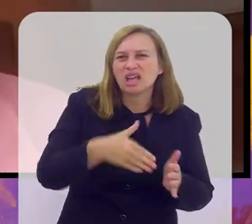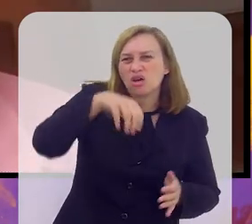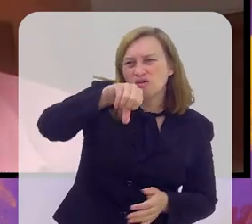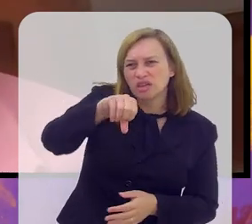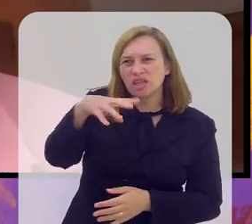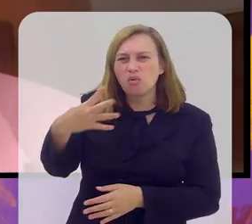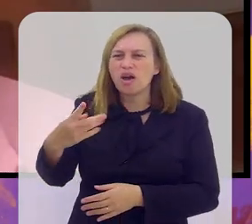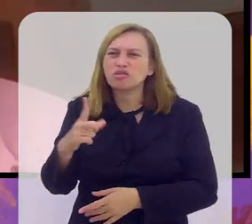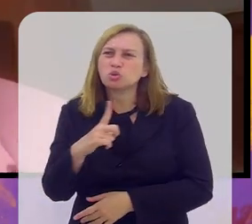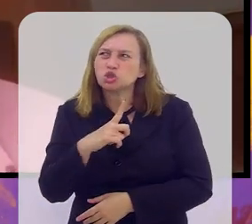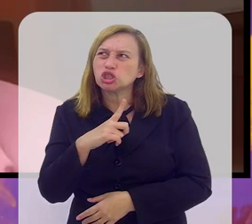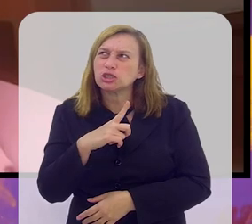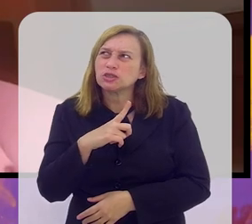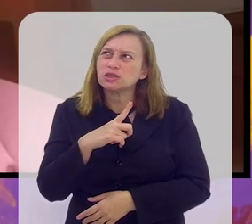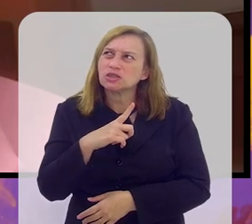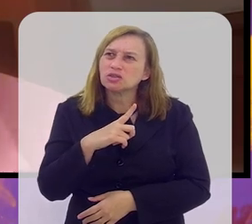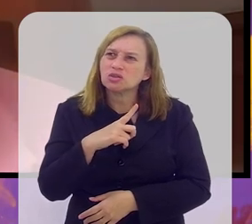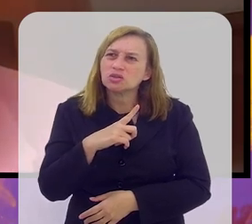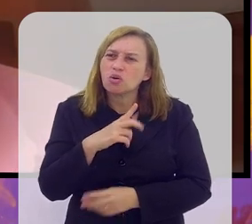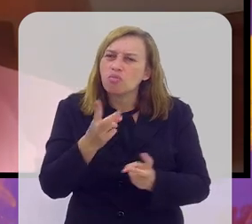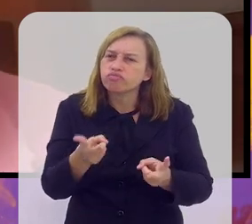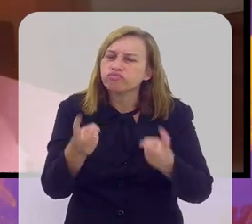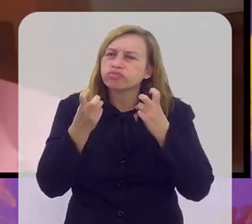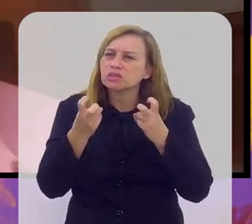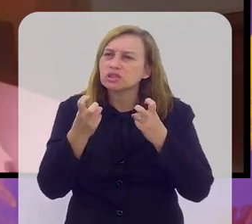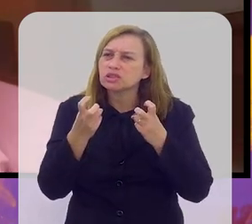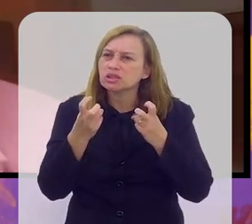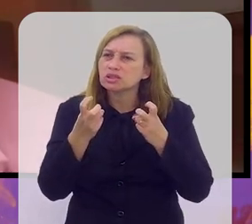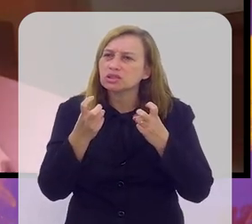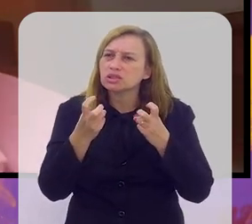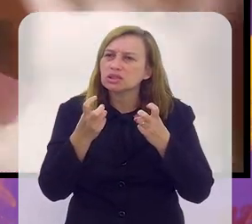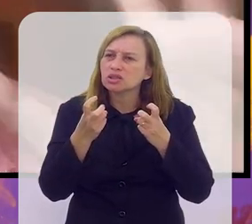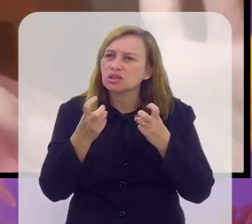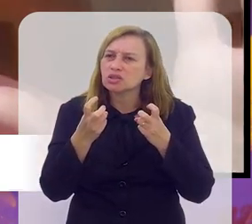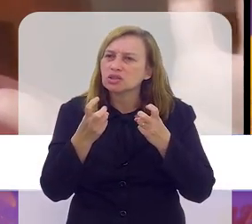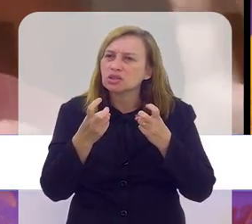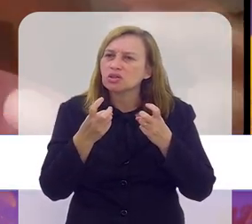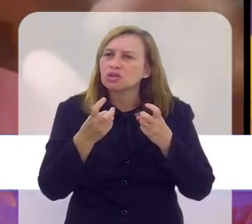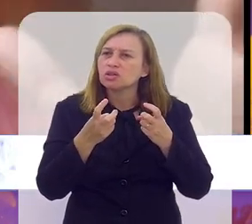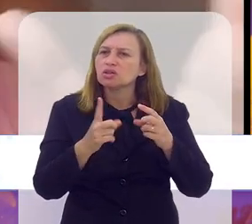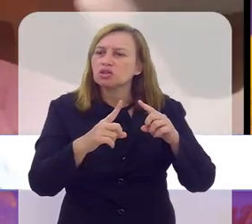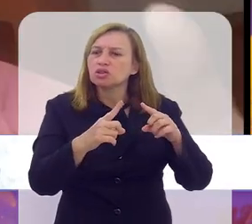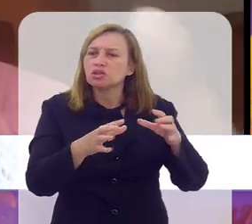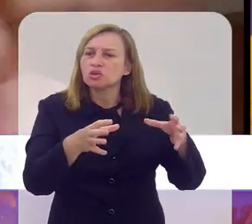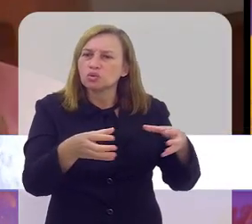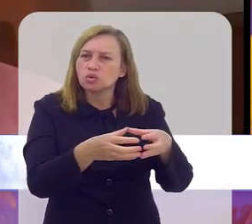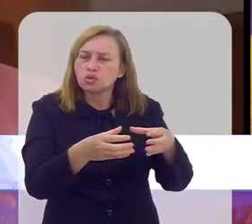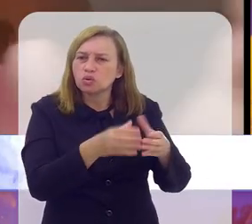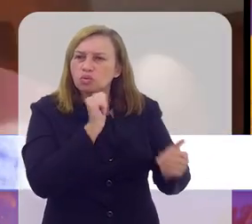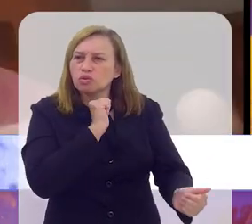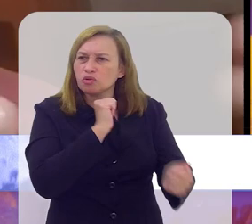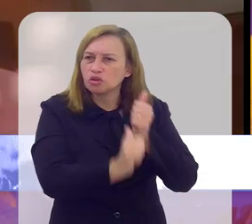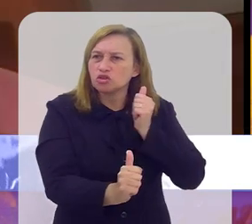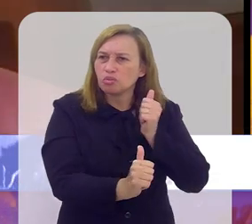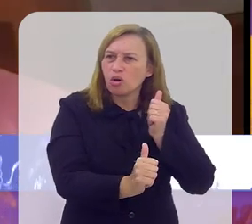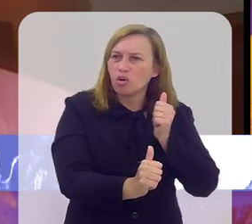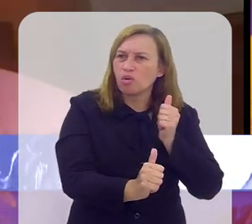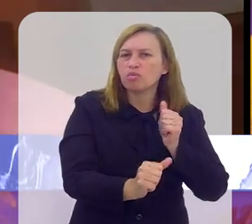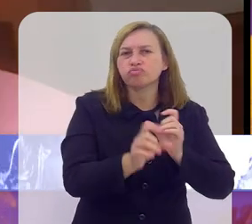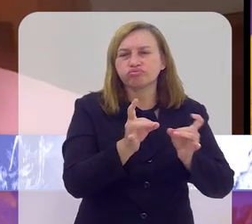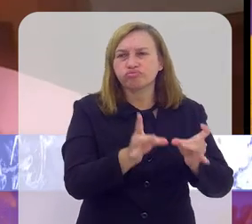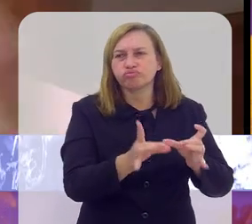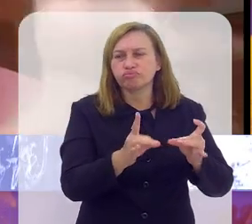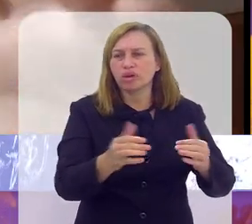até 94, a gente tinha uma percepção de mercado, e aí isso se estende a técnicos e também a